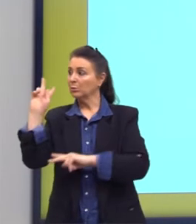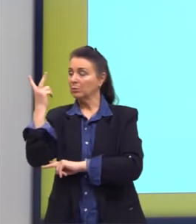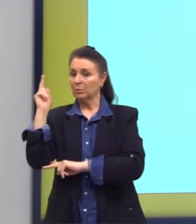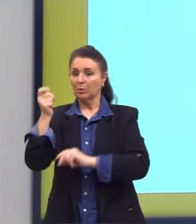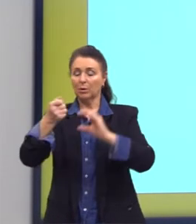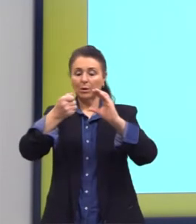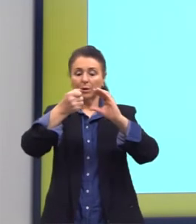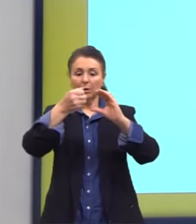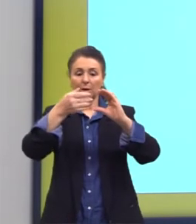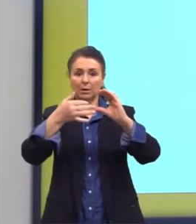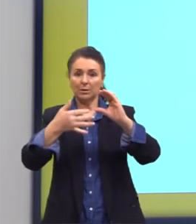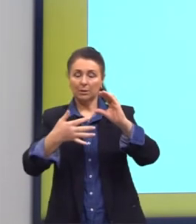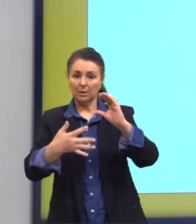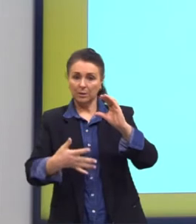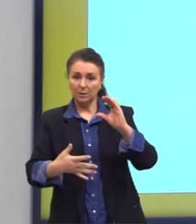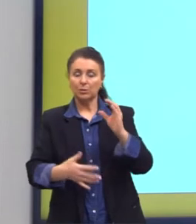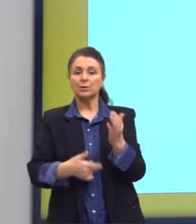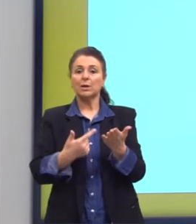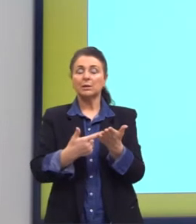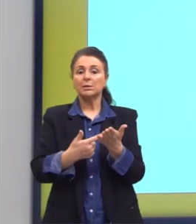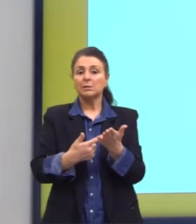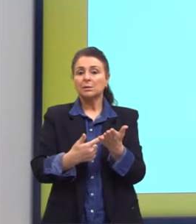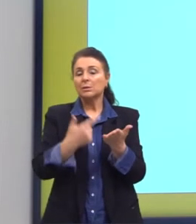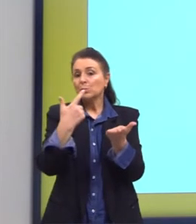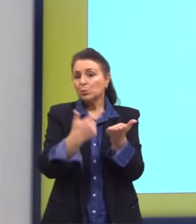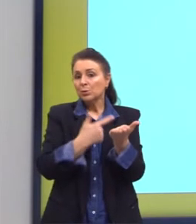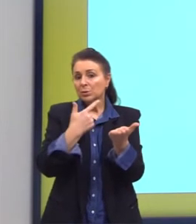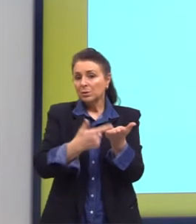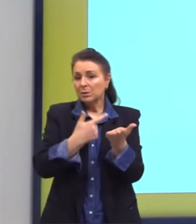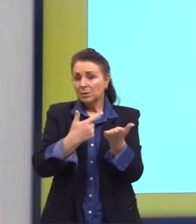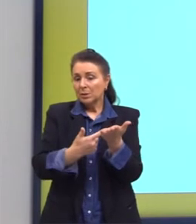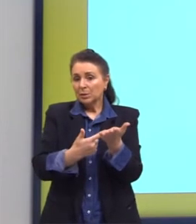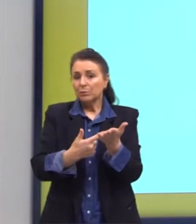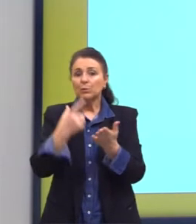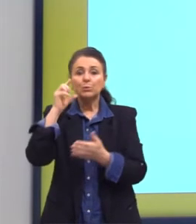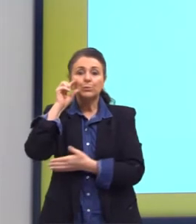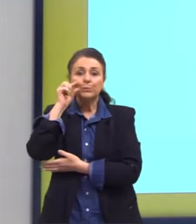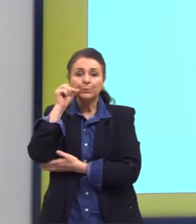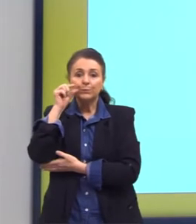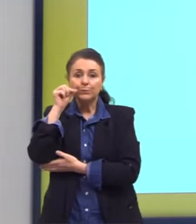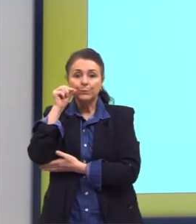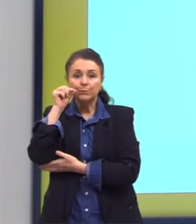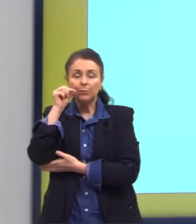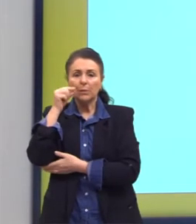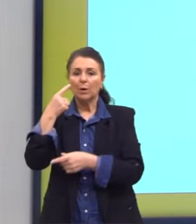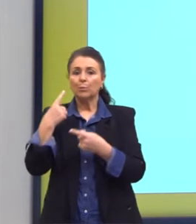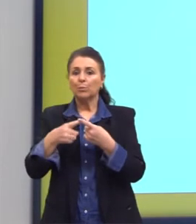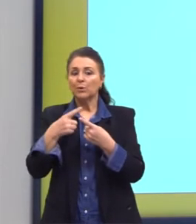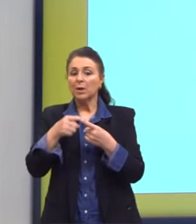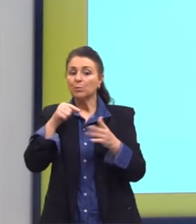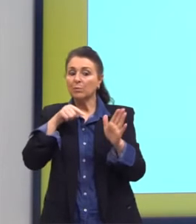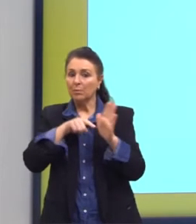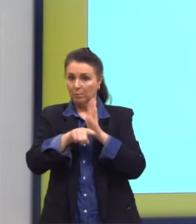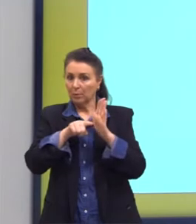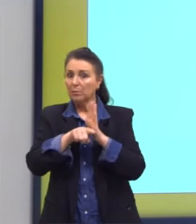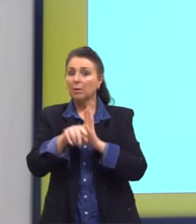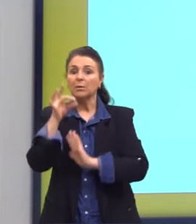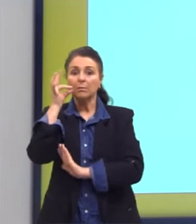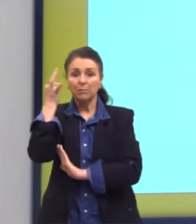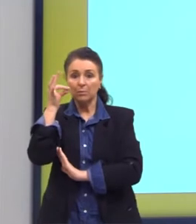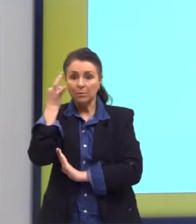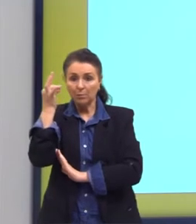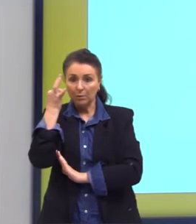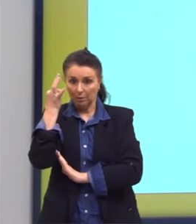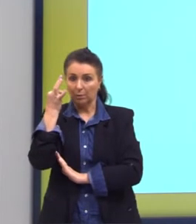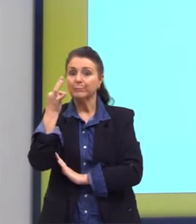Características, então, das obras do Aloysio Azevedo. Isso é muito importante, por quê? Porque essas obras costumam ser cobradas em vestibulares